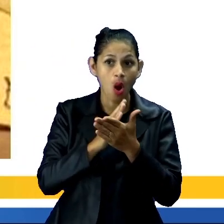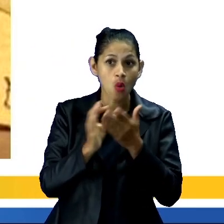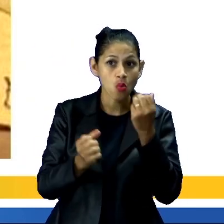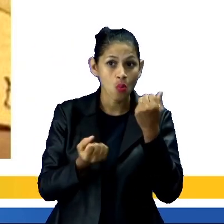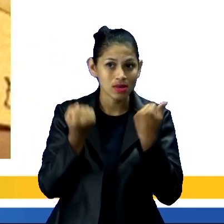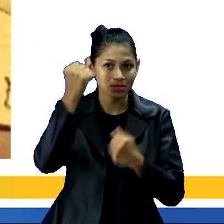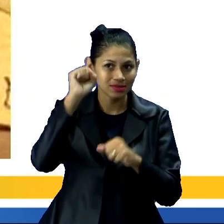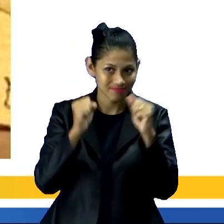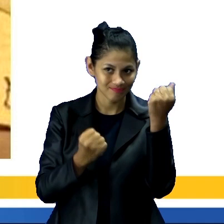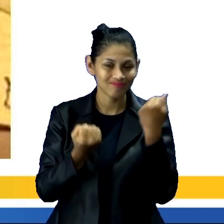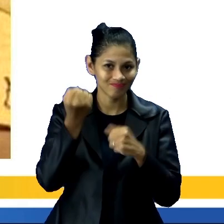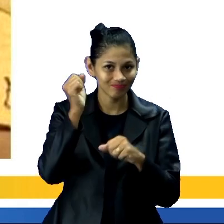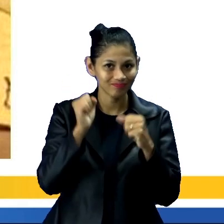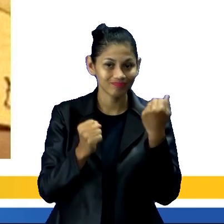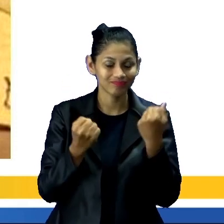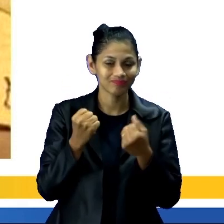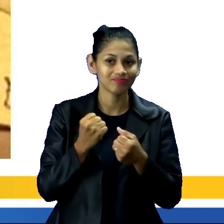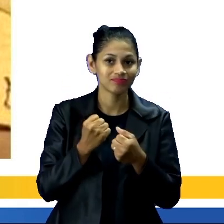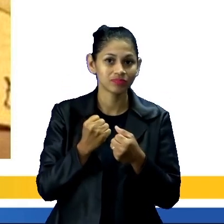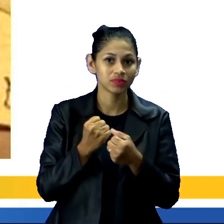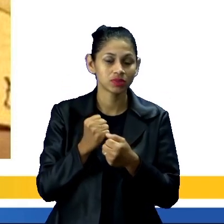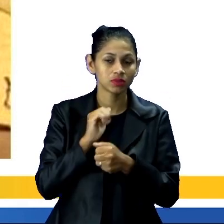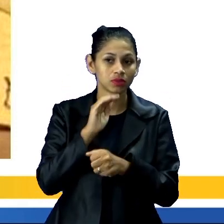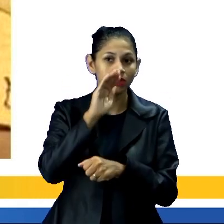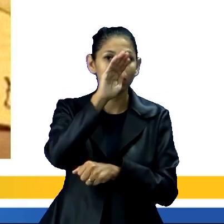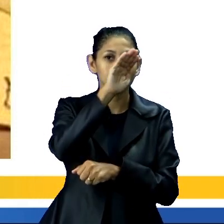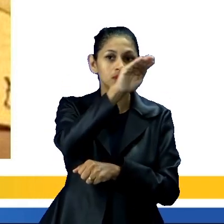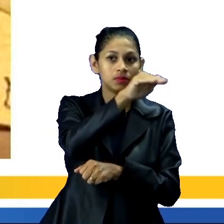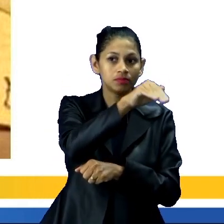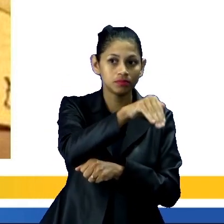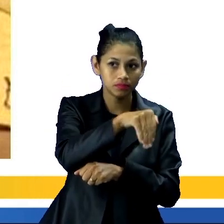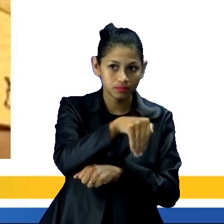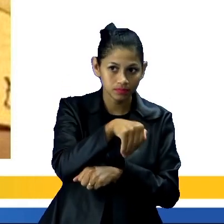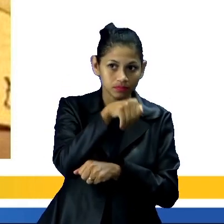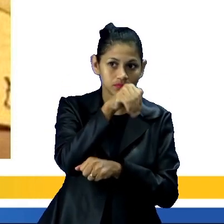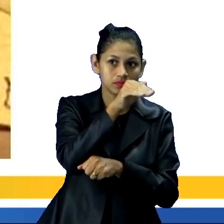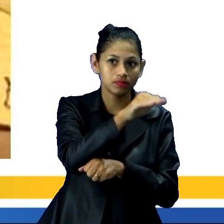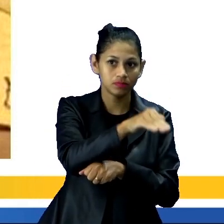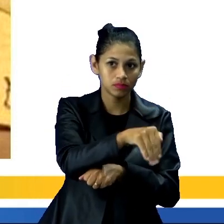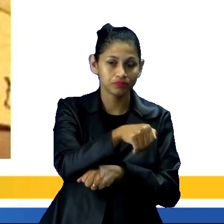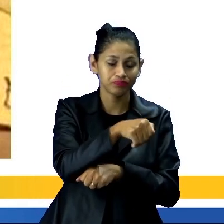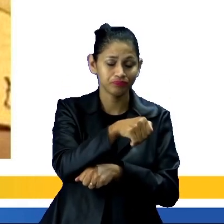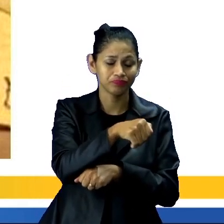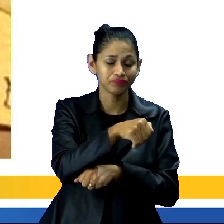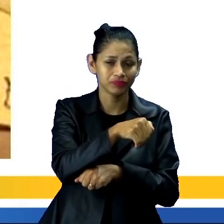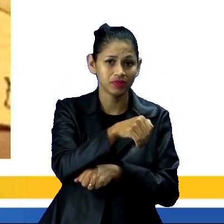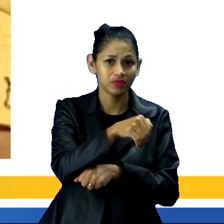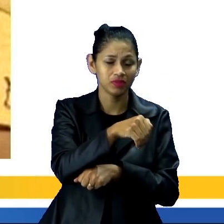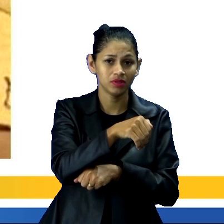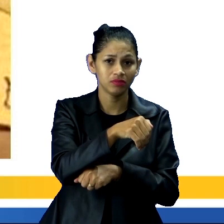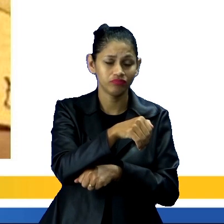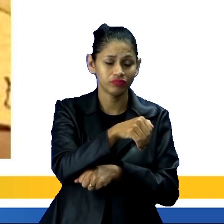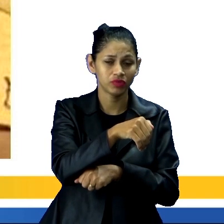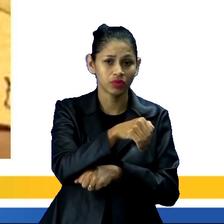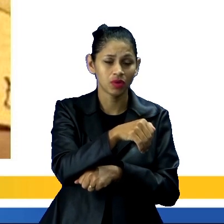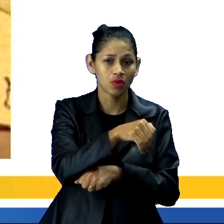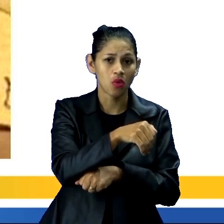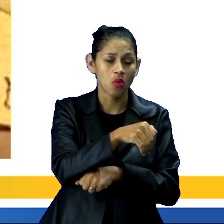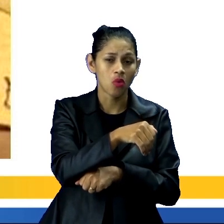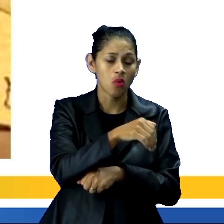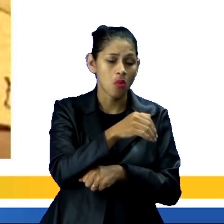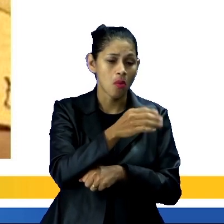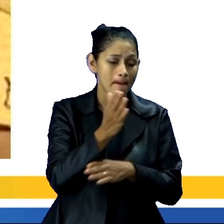lado esquerdo ainda da tela, você vê a máquina, né? A máquina chegando no campo e muitas vezes deixando a mão de obra tão